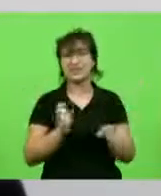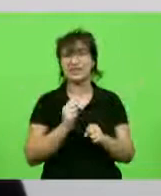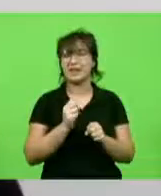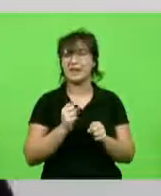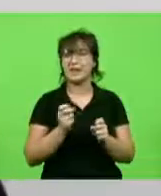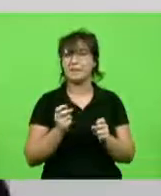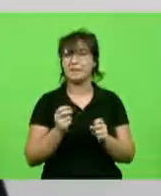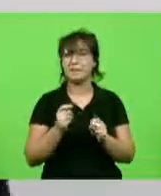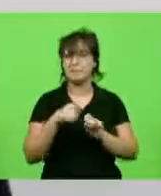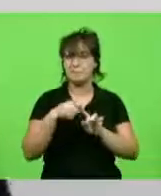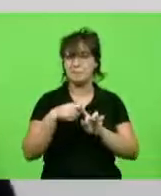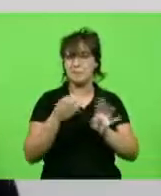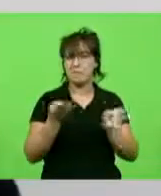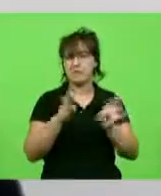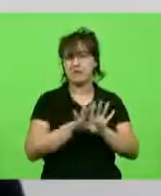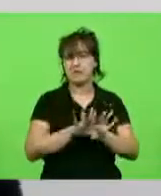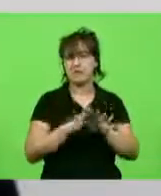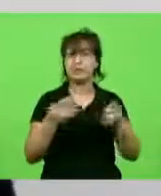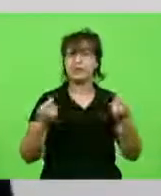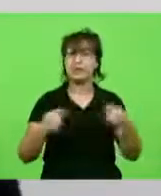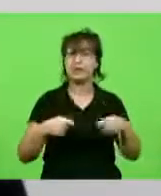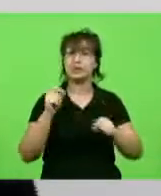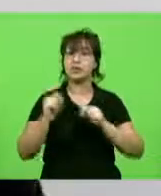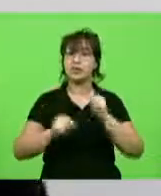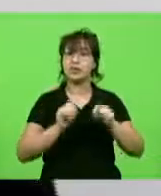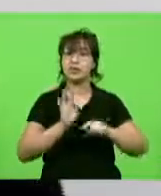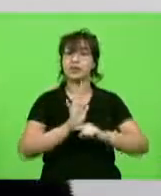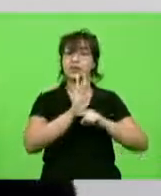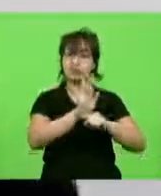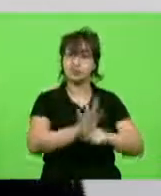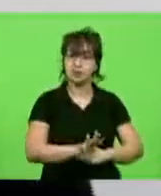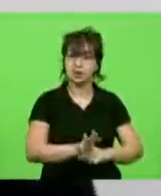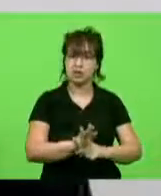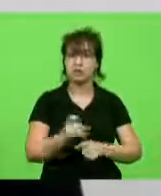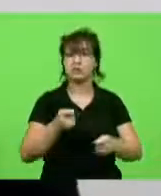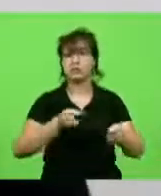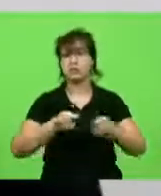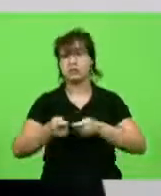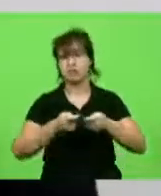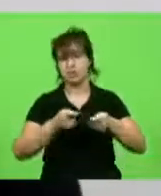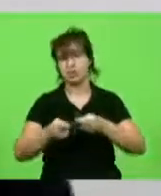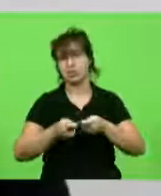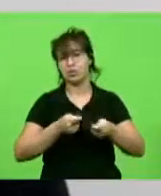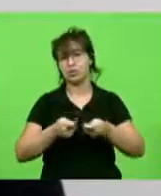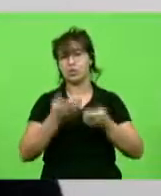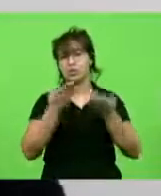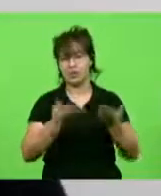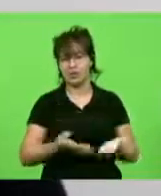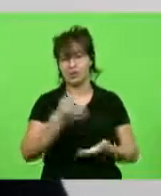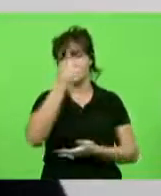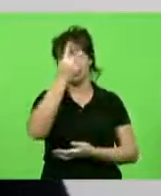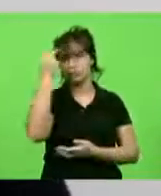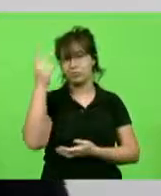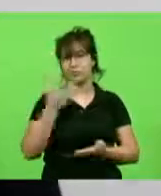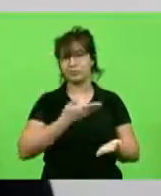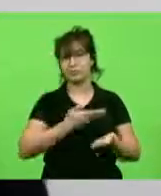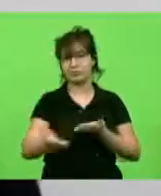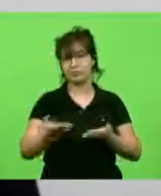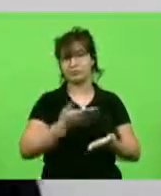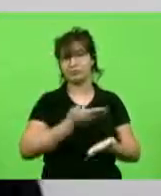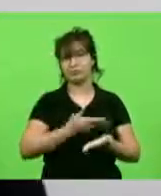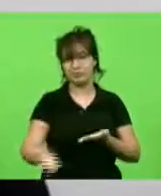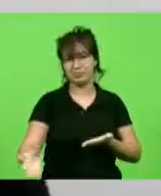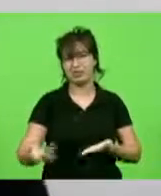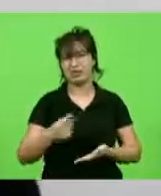é preciso que a gente atue fortemente também no auxílio econômico daquelas pessoas que estão perdendo frente à